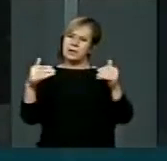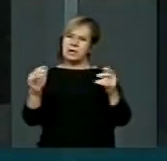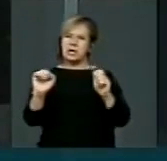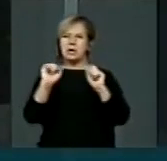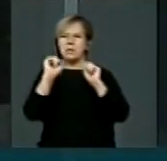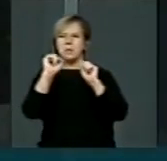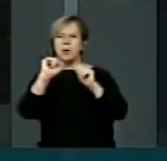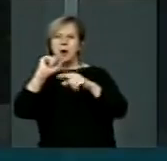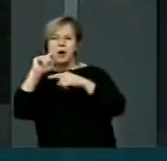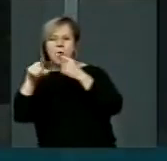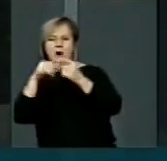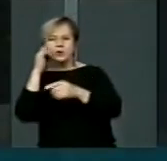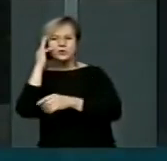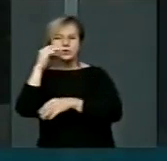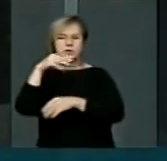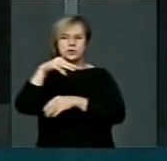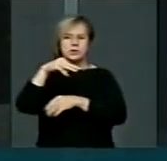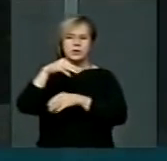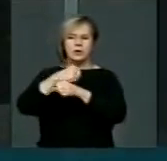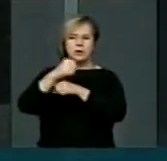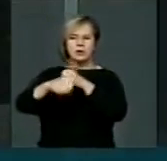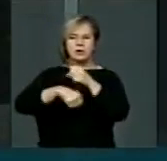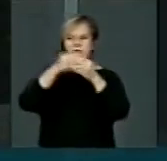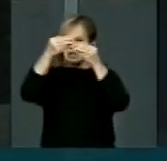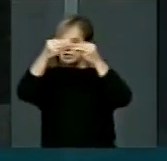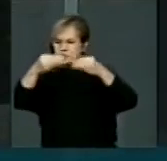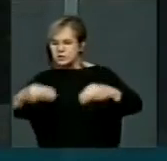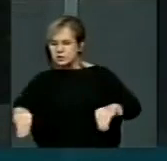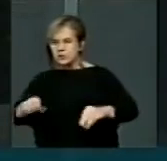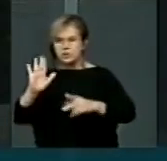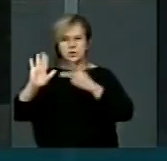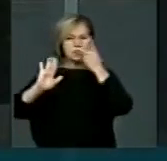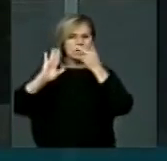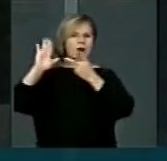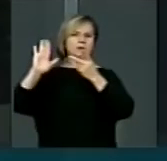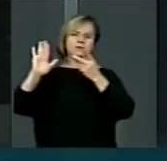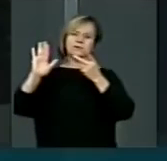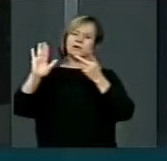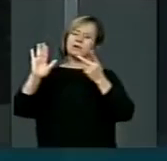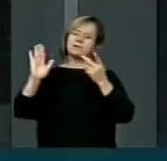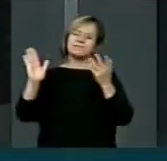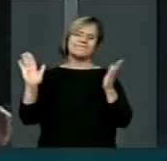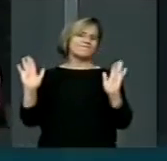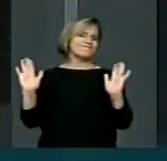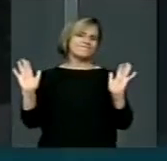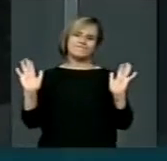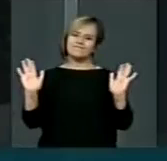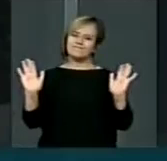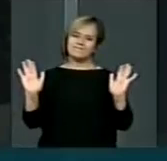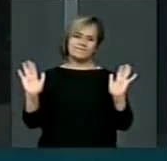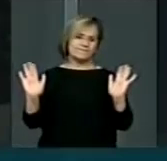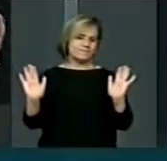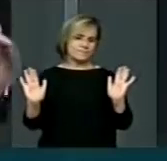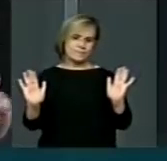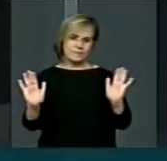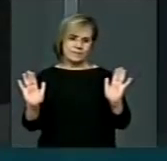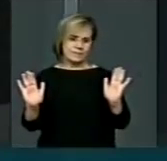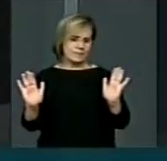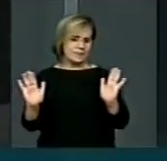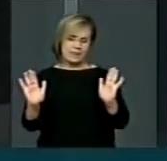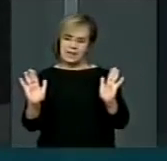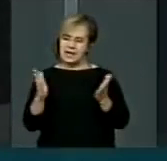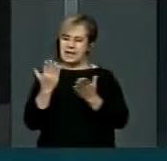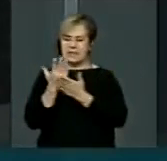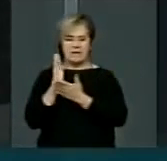desistência da pré-candidatura do pastor Everaldo da presidência da República, essa matéria hoje não faz o menor